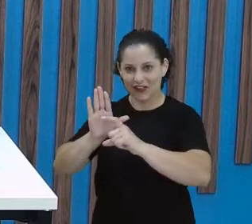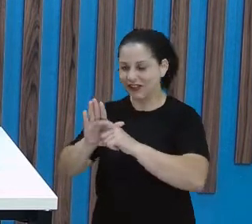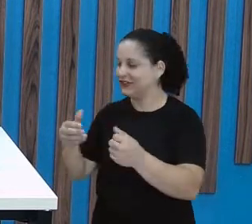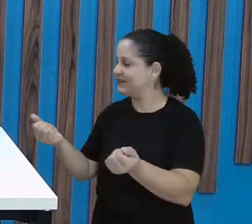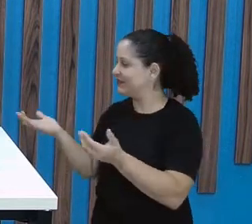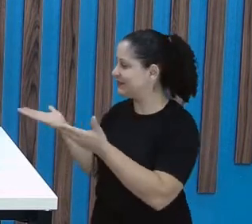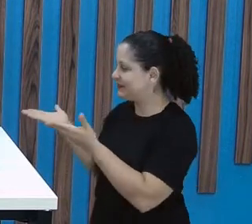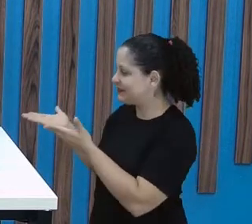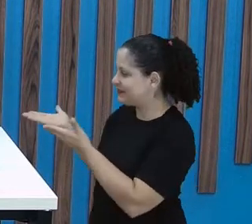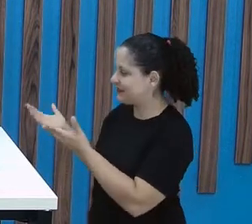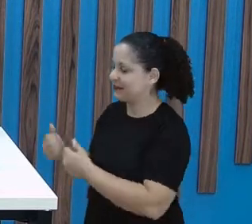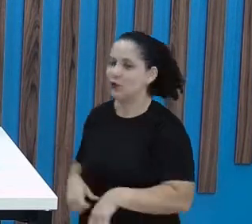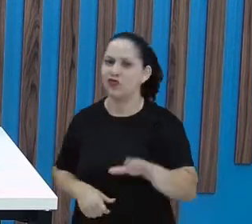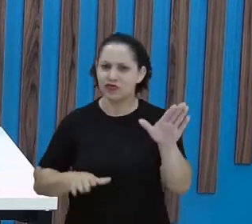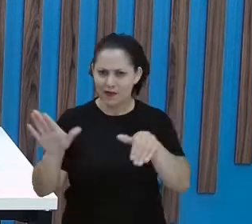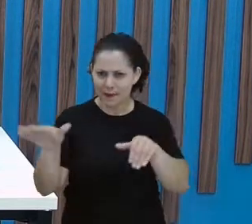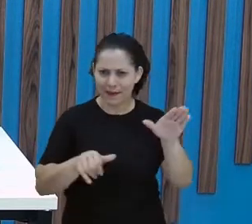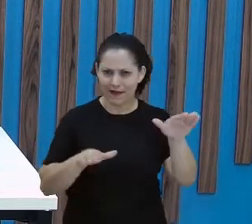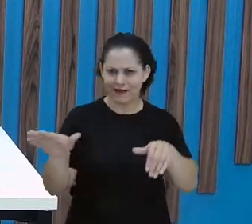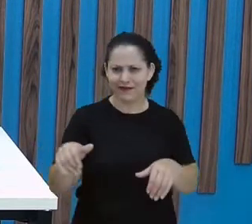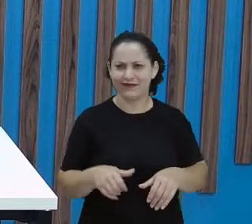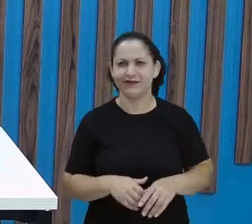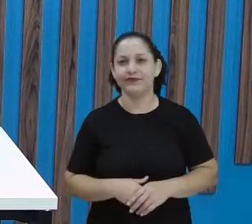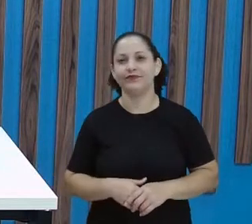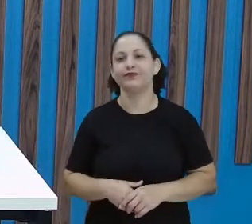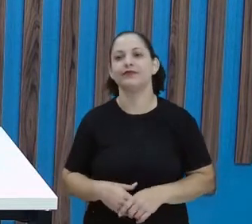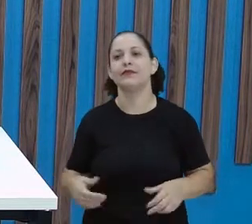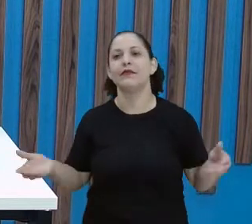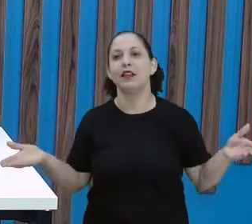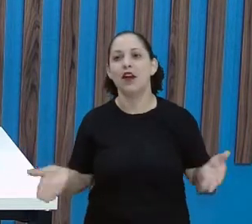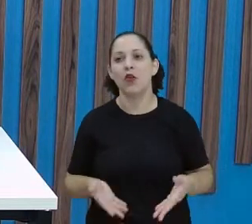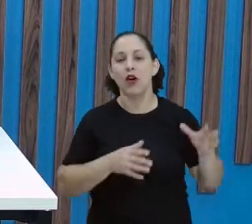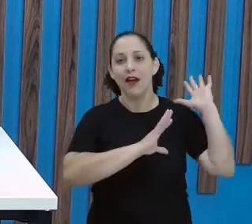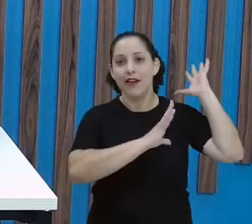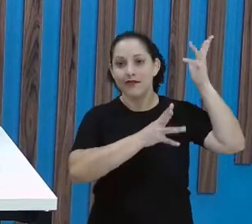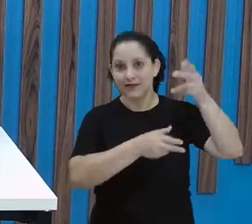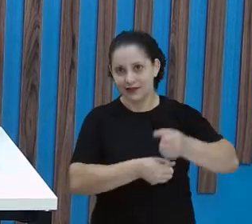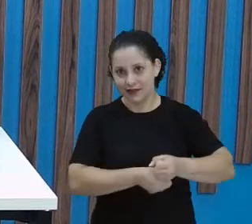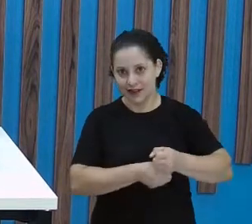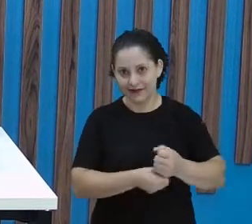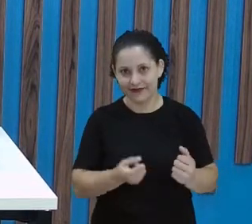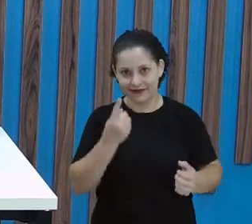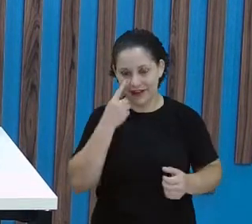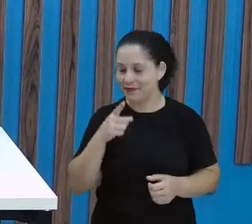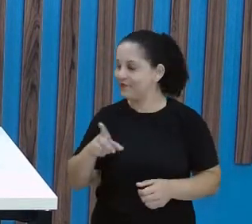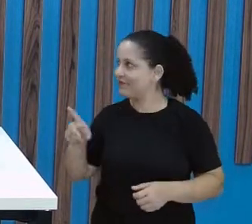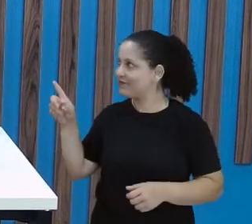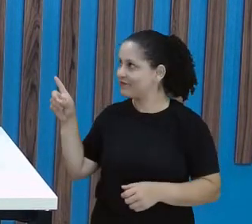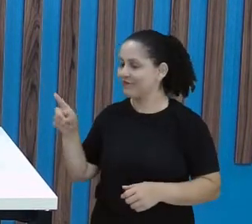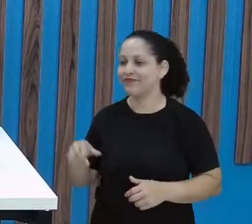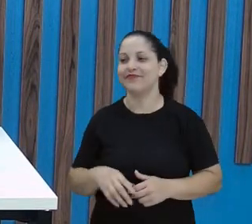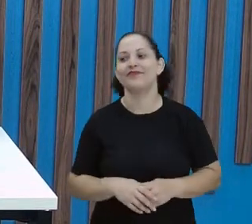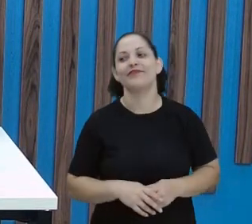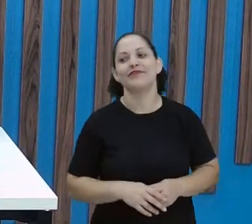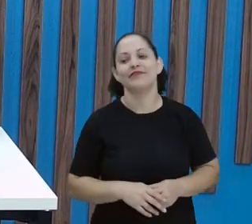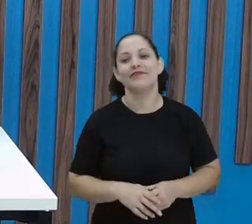Então chama alguém aí pra baixar. Tá certo? Então, agora chegou a hora da gente vir aqui pro Papanome. Porque no